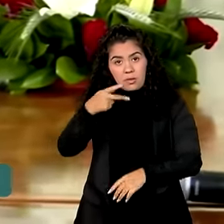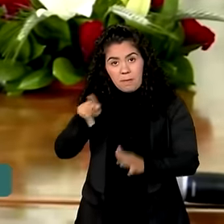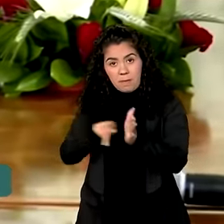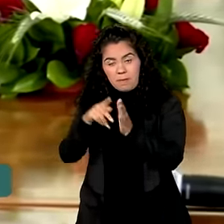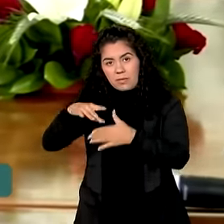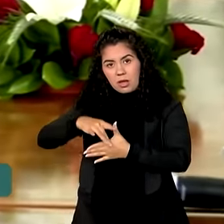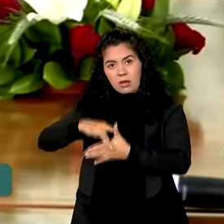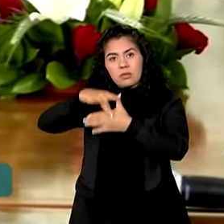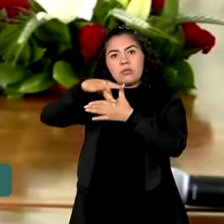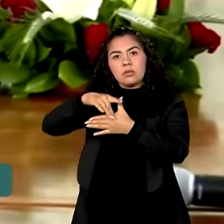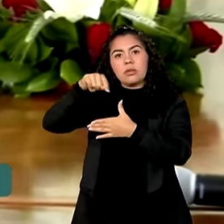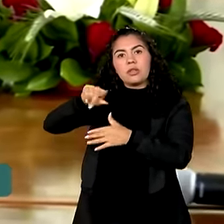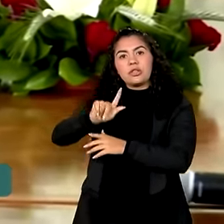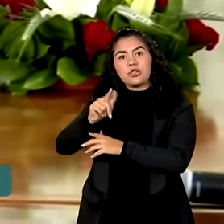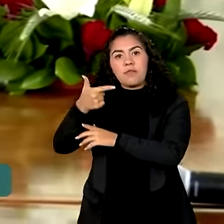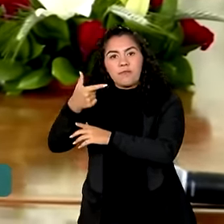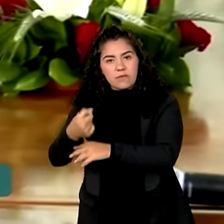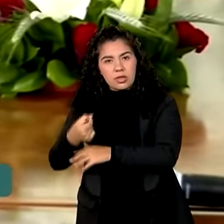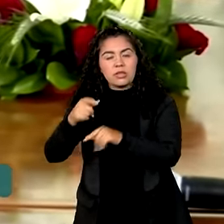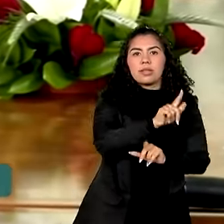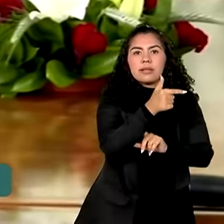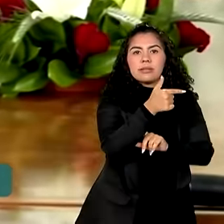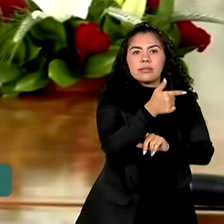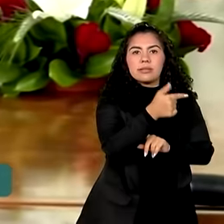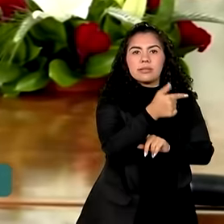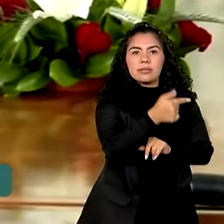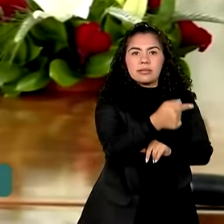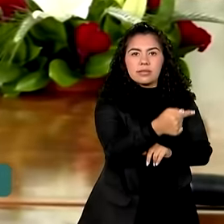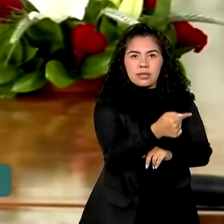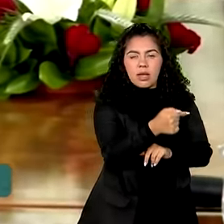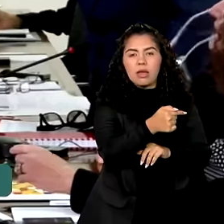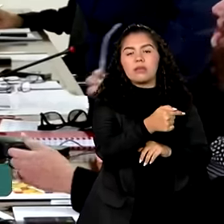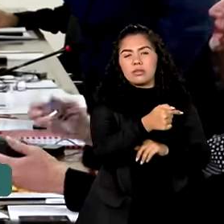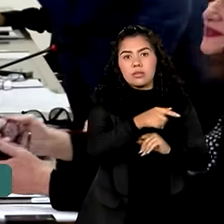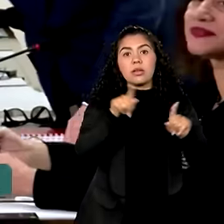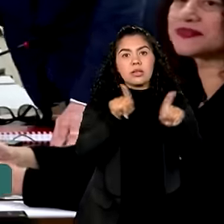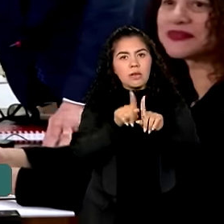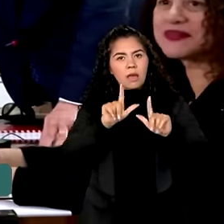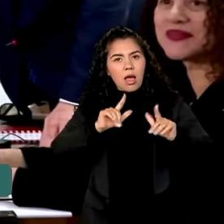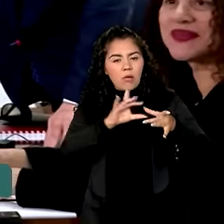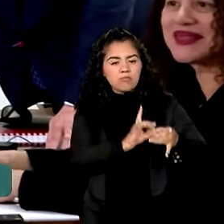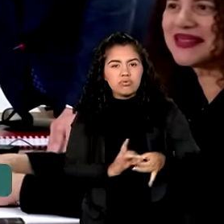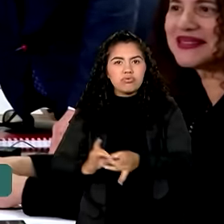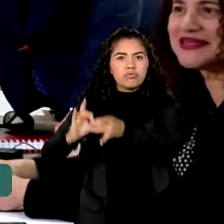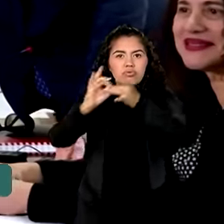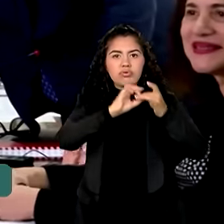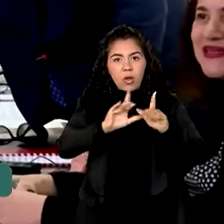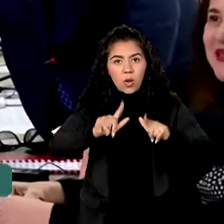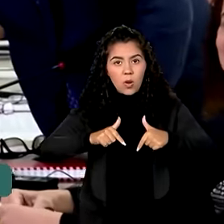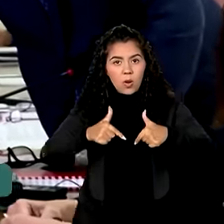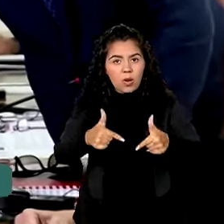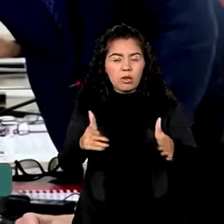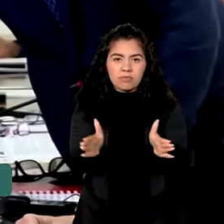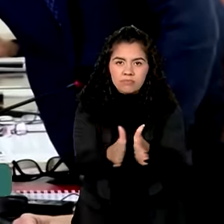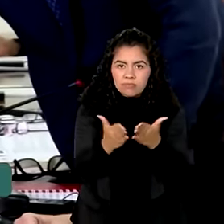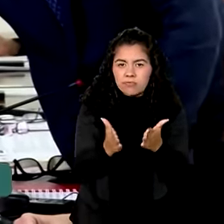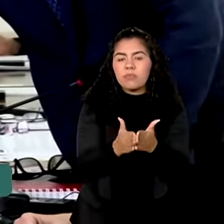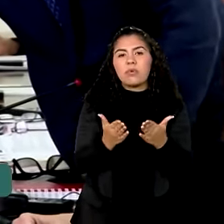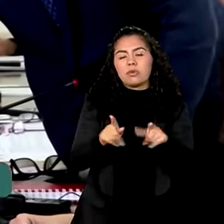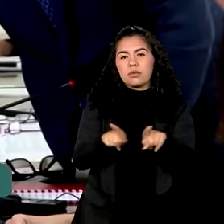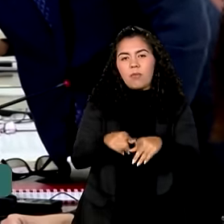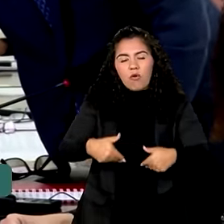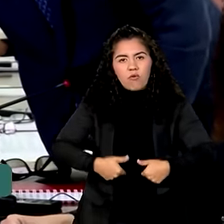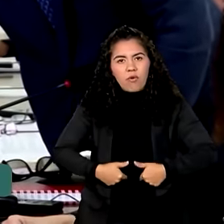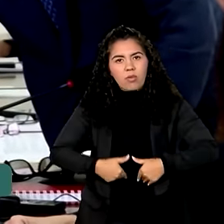G20 e a presidência italiana do G7 e a bala contra a fome e a pobreza. Eles também conversaram sobre